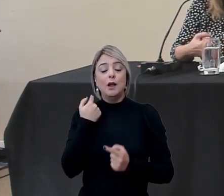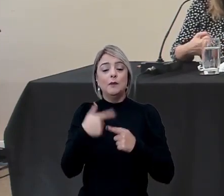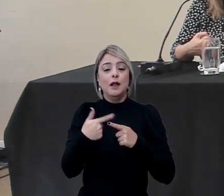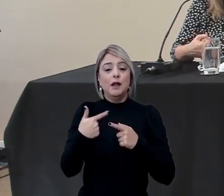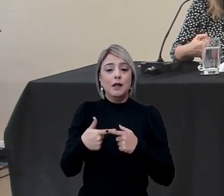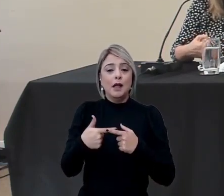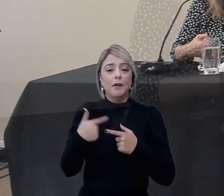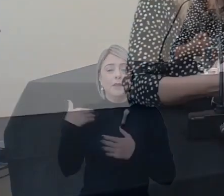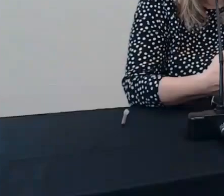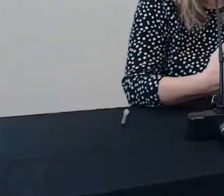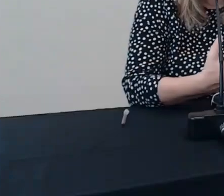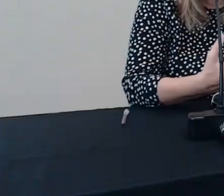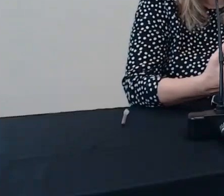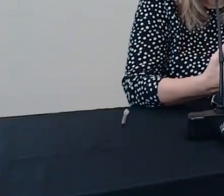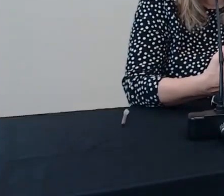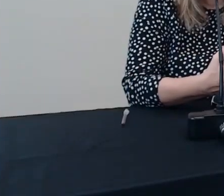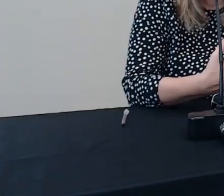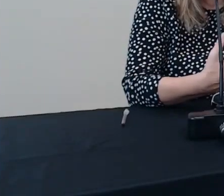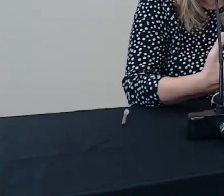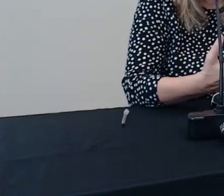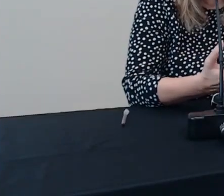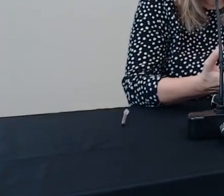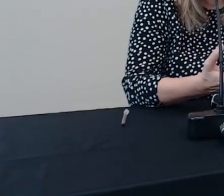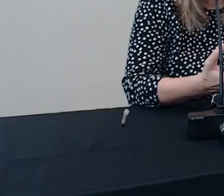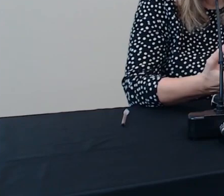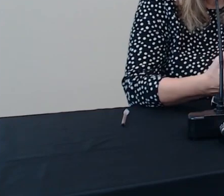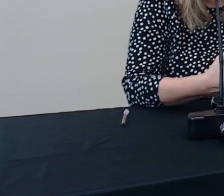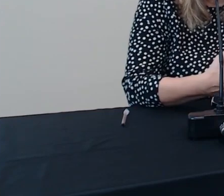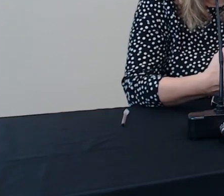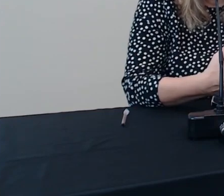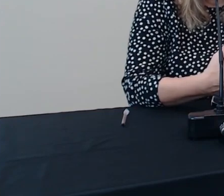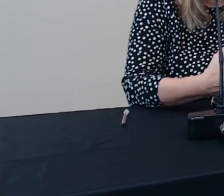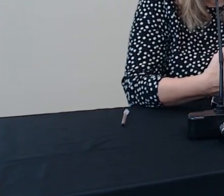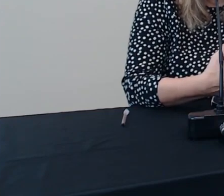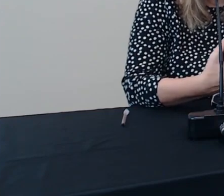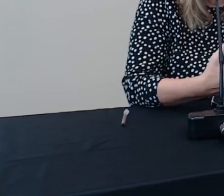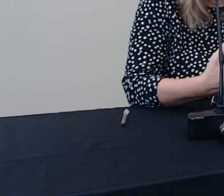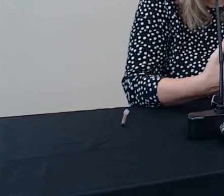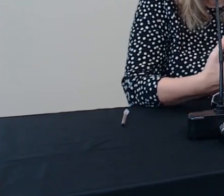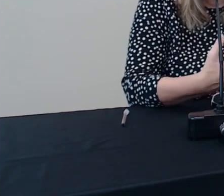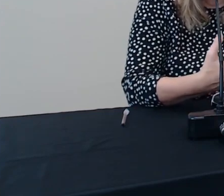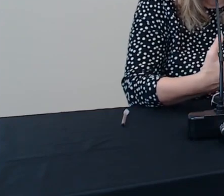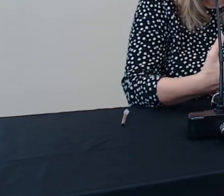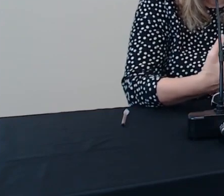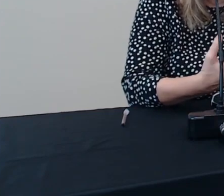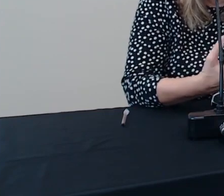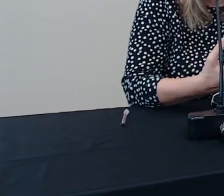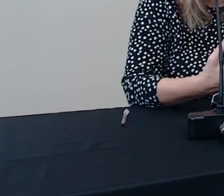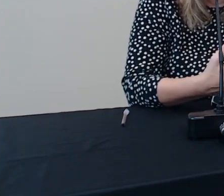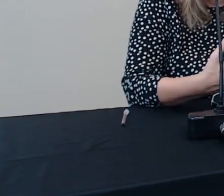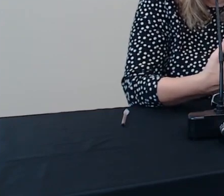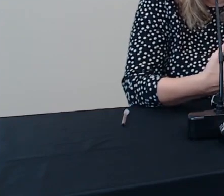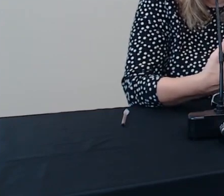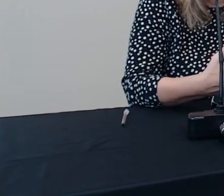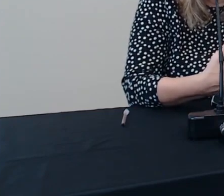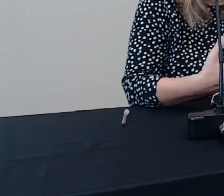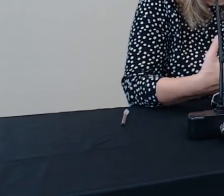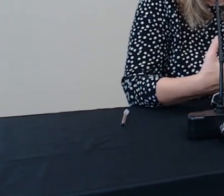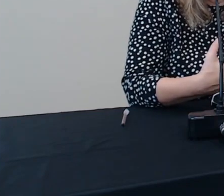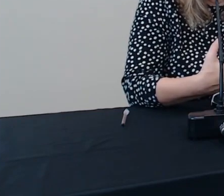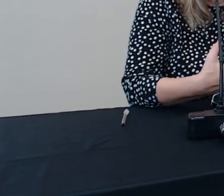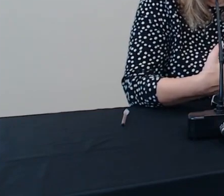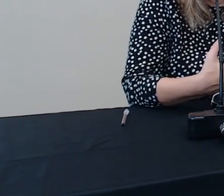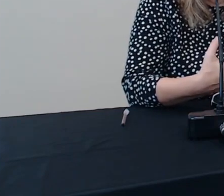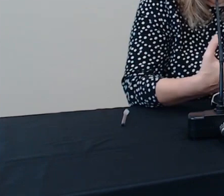trazer para nós aqui, para a unidade de Brasília e para a escola, esse sentimento de nós estarmos num ano